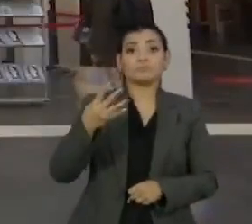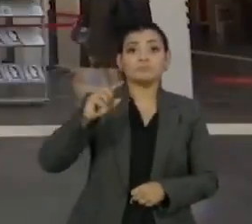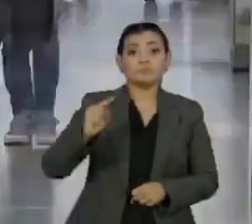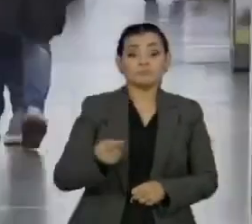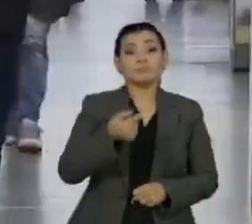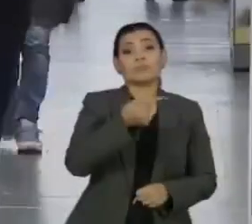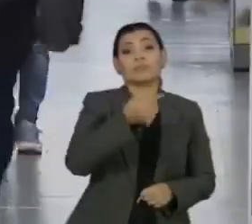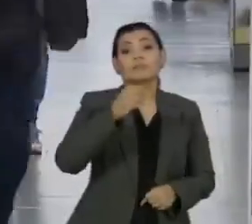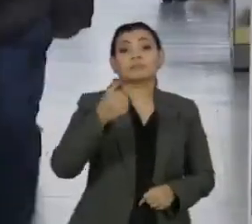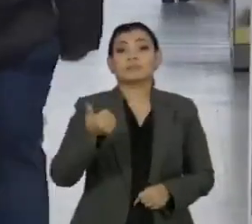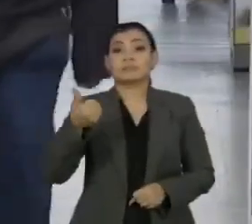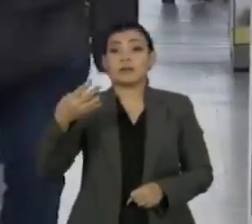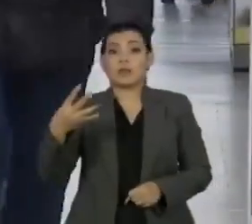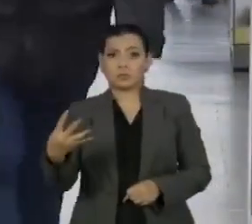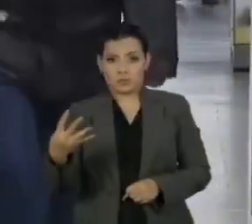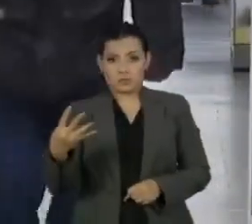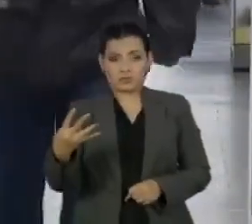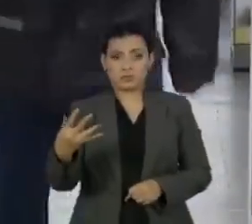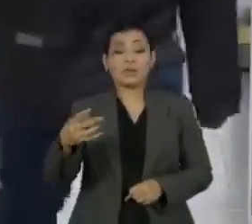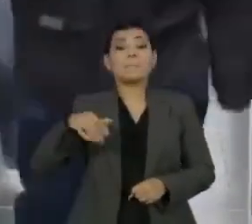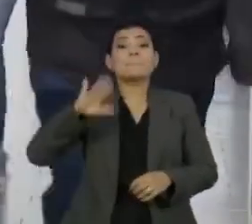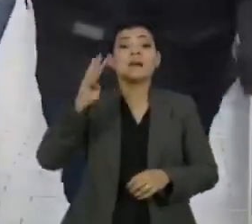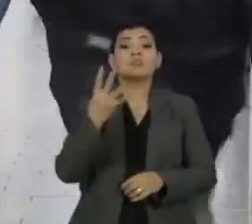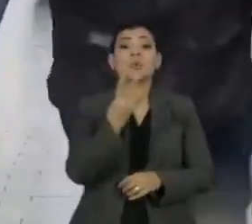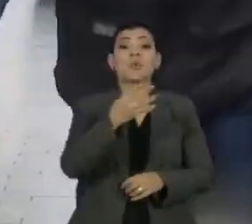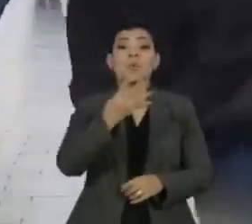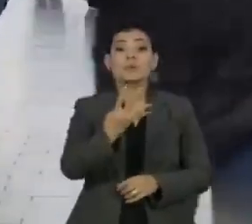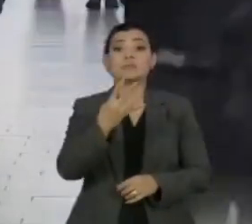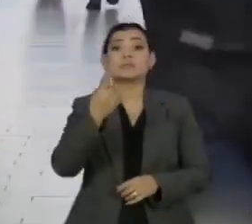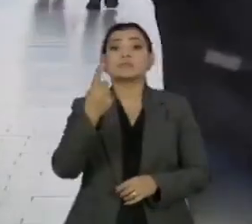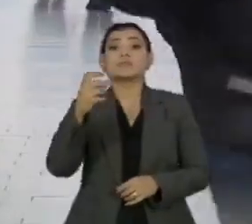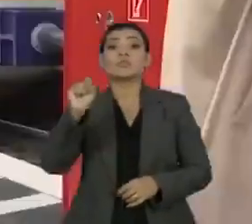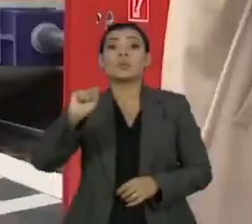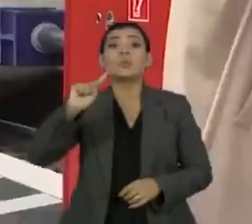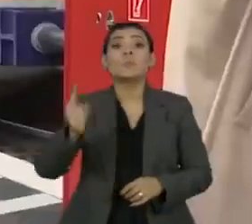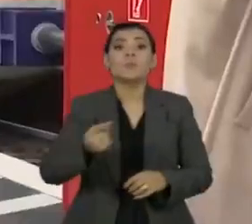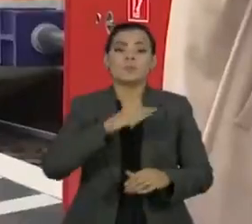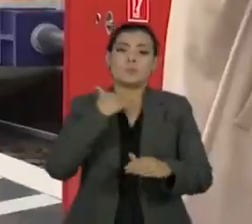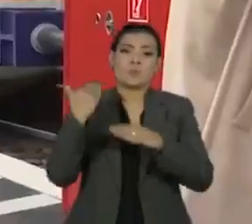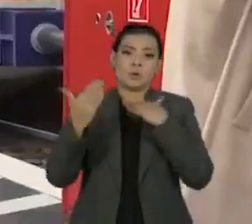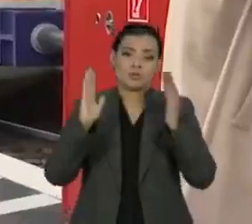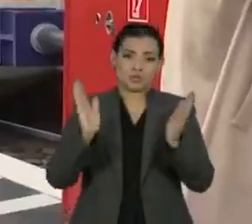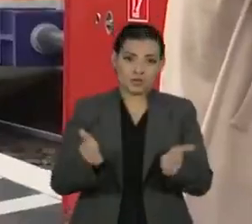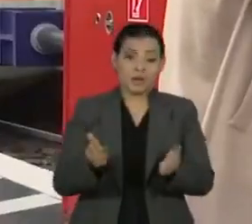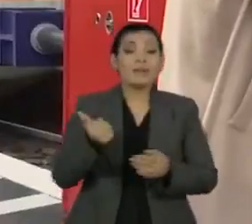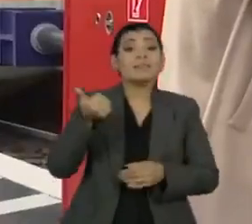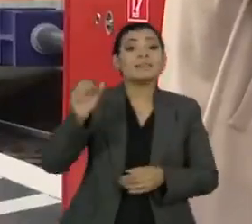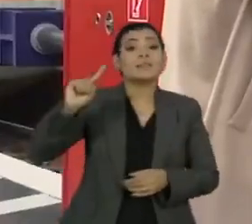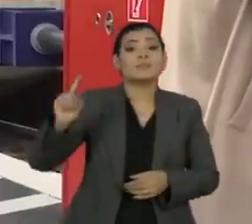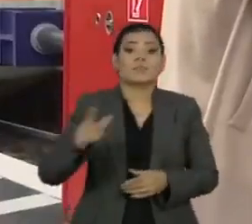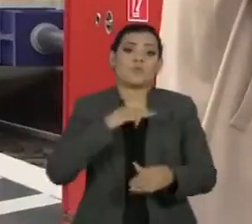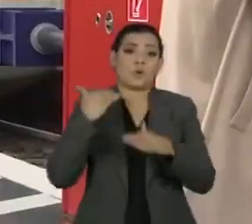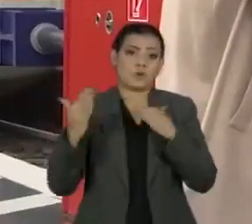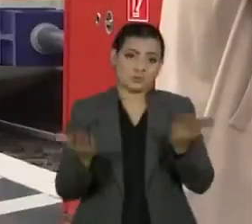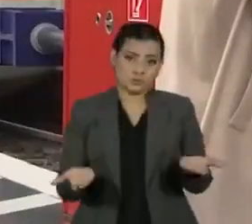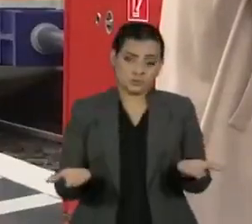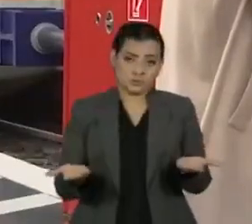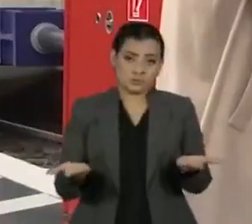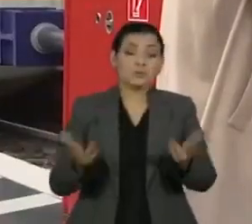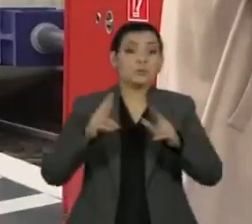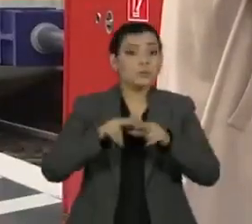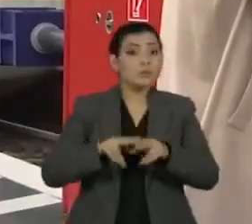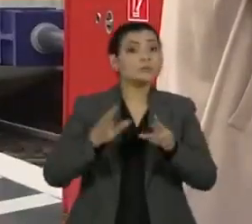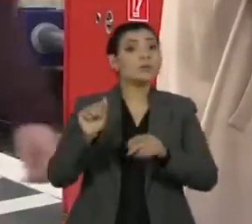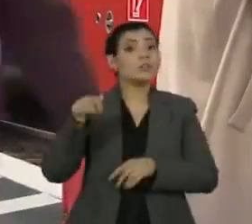.714, chegando a mais de 418 mil vítimas e 10 mil mortos. A primeira-ministra